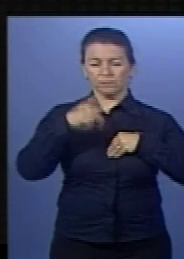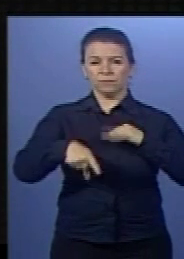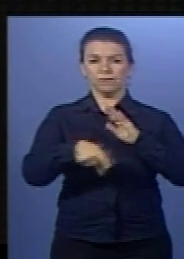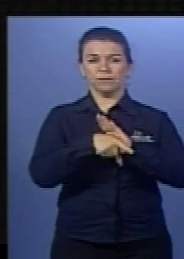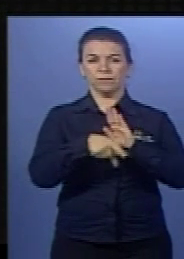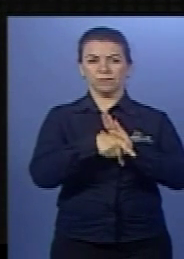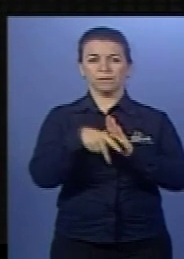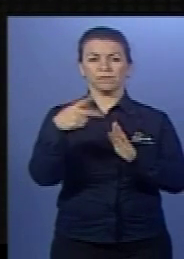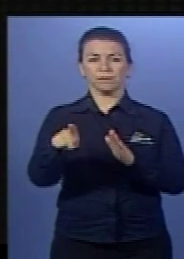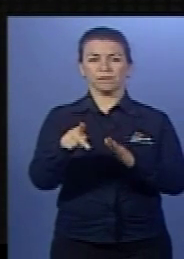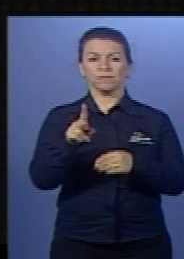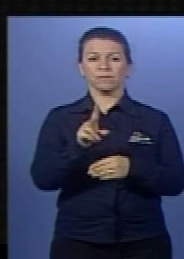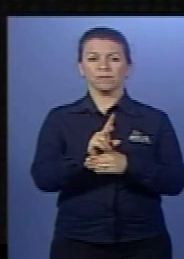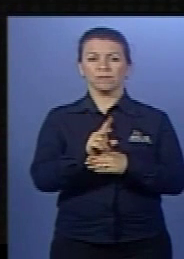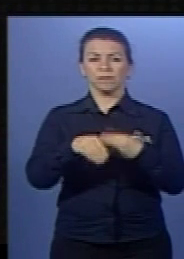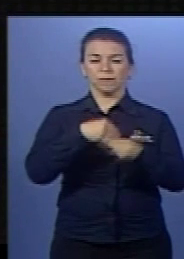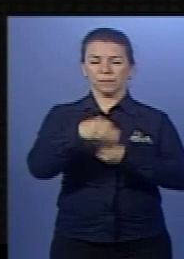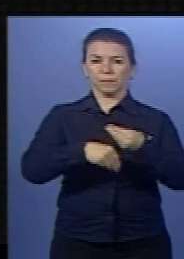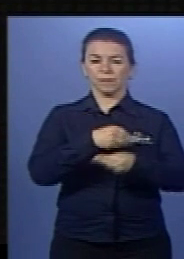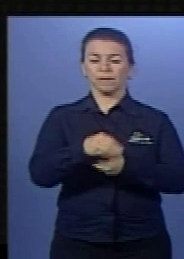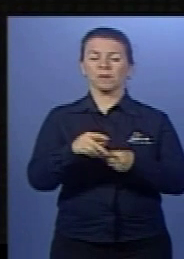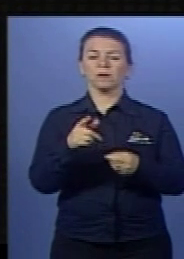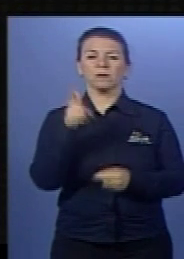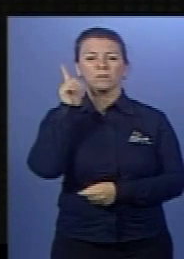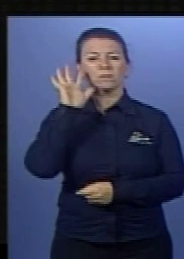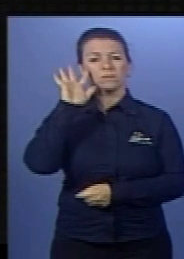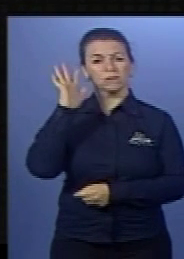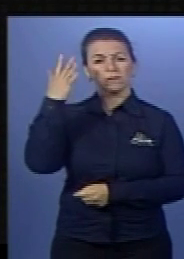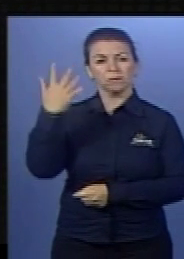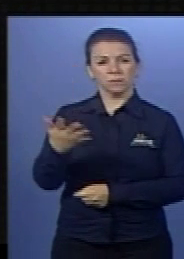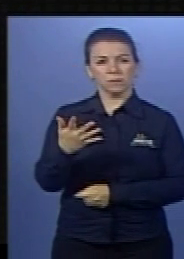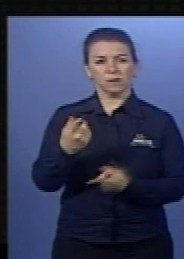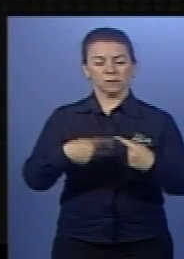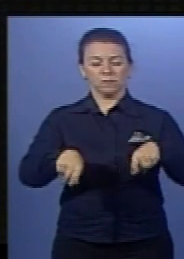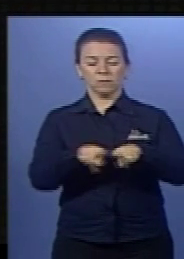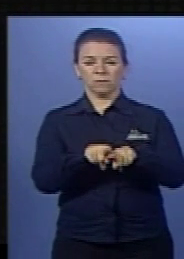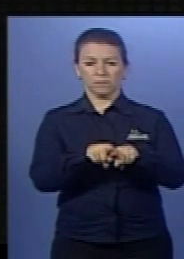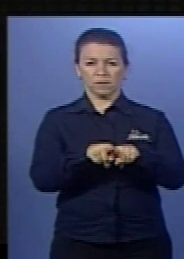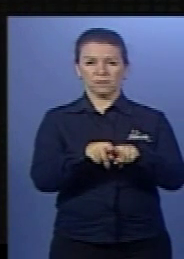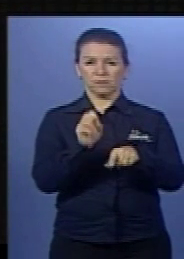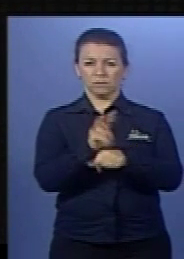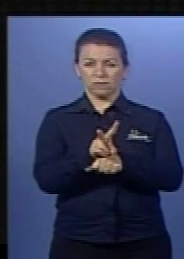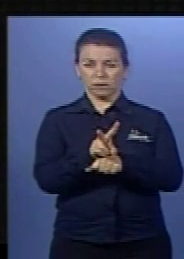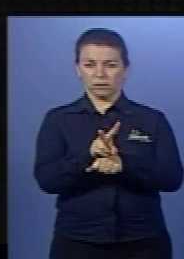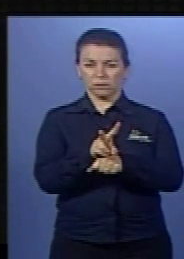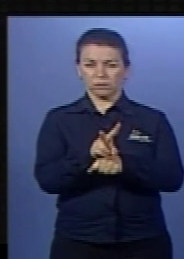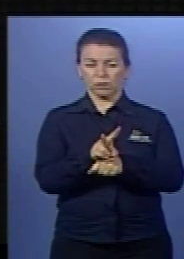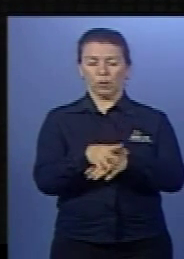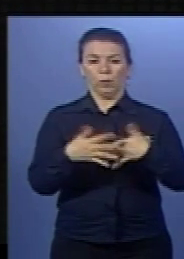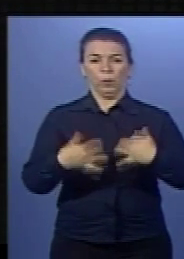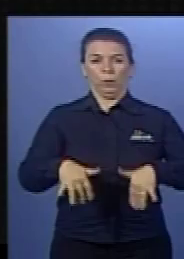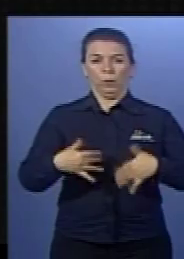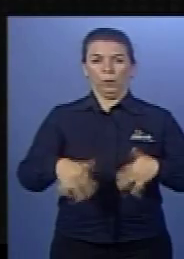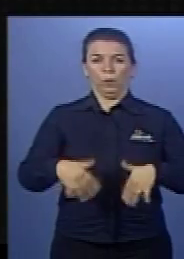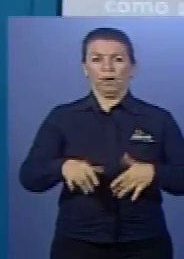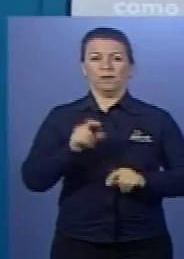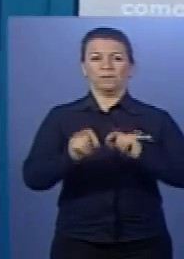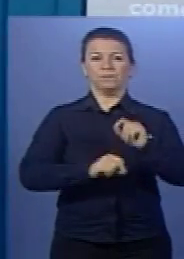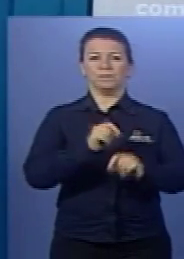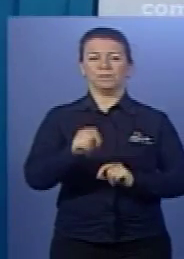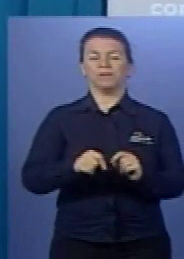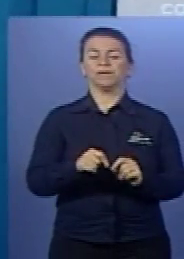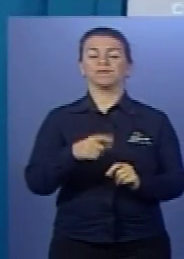ativo um composto que inibe a transcriptase reversa viral. Meu Deus! Olha comigo aqui.